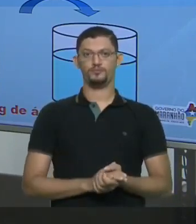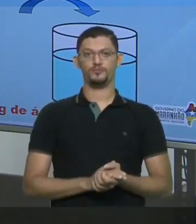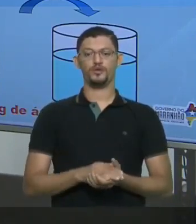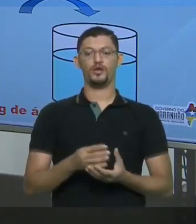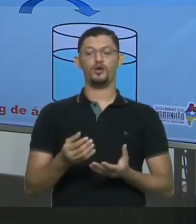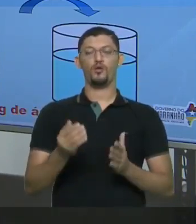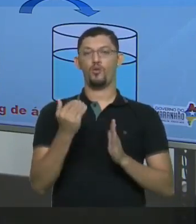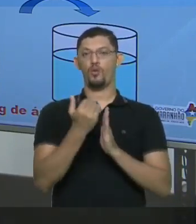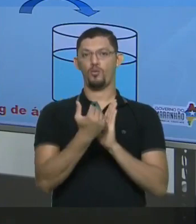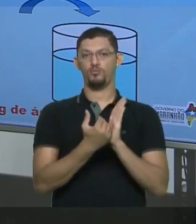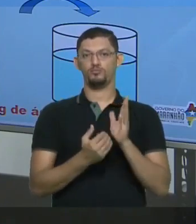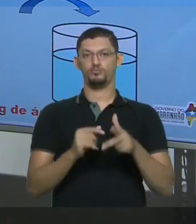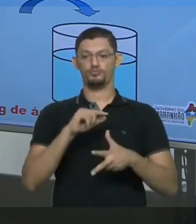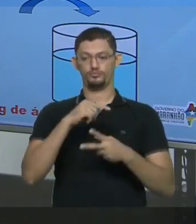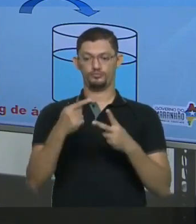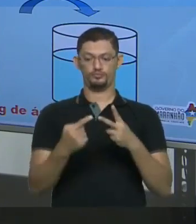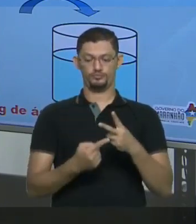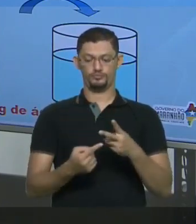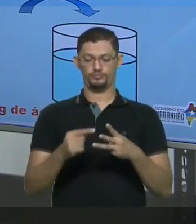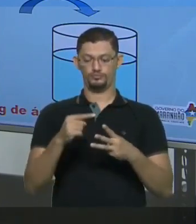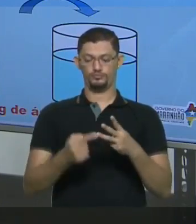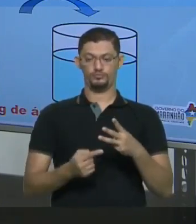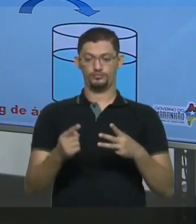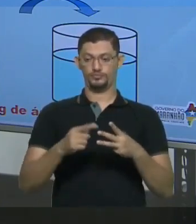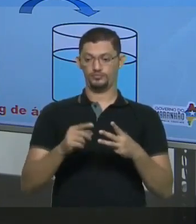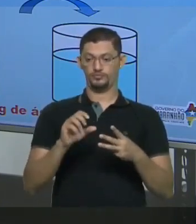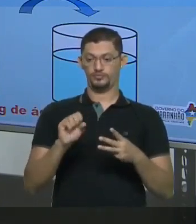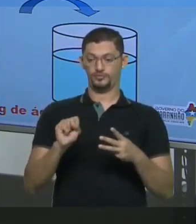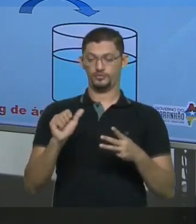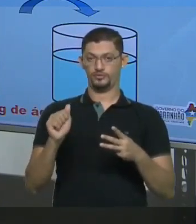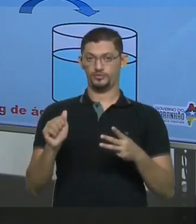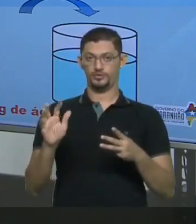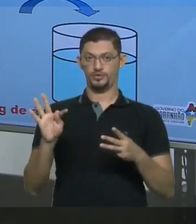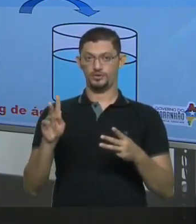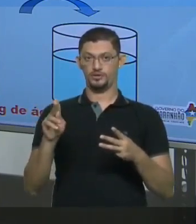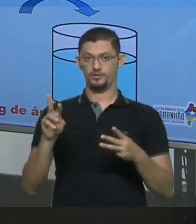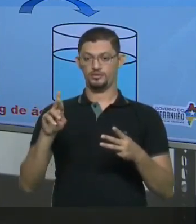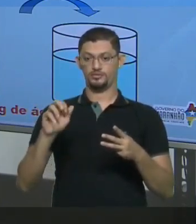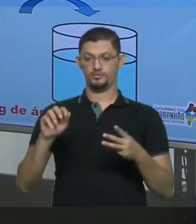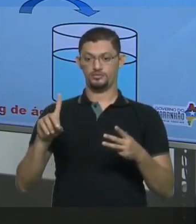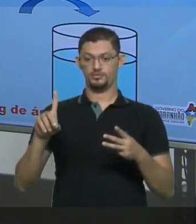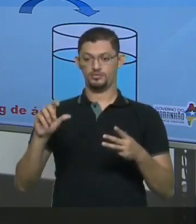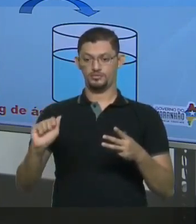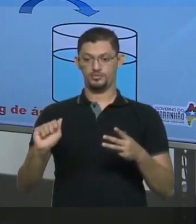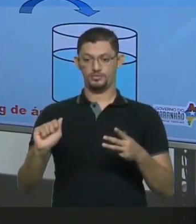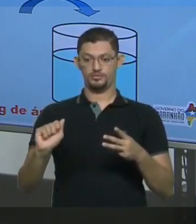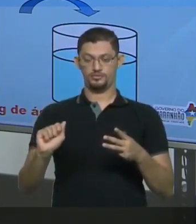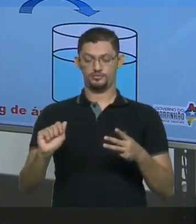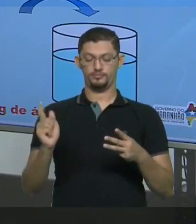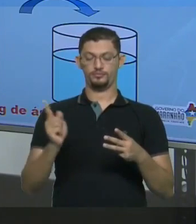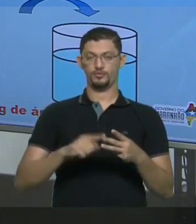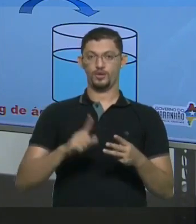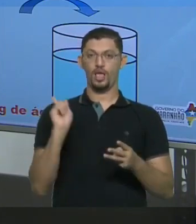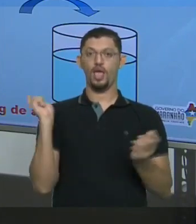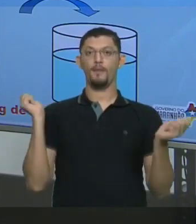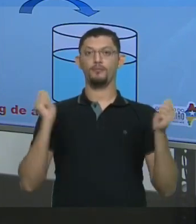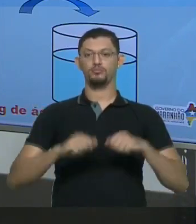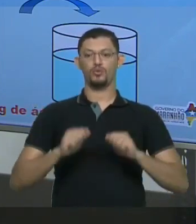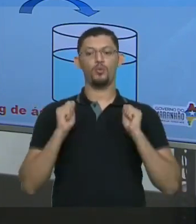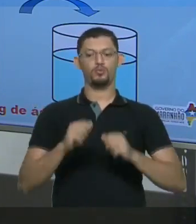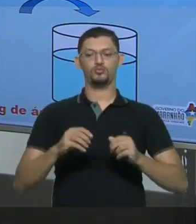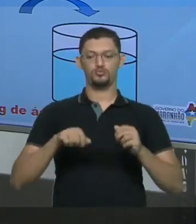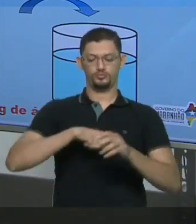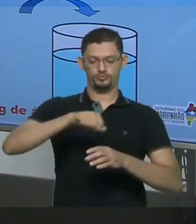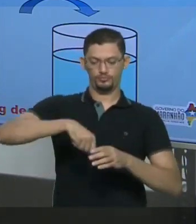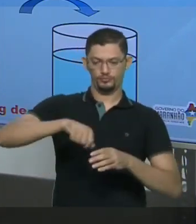Será classificada Como saturada Você chegou No limite Você chegou Na máxima quantidade De soluto Permitida Que você pode